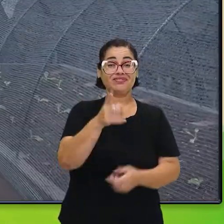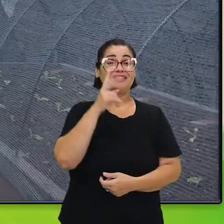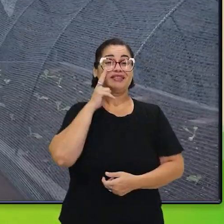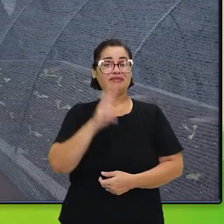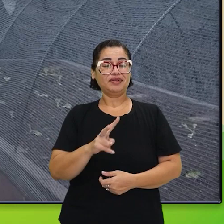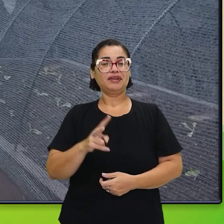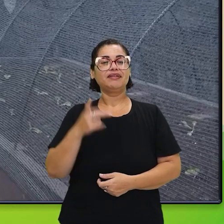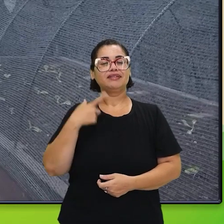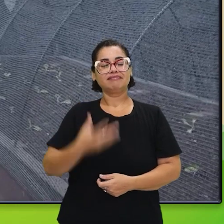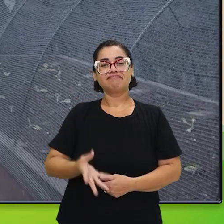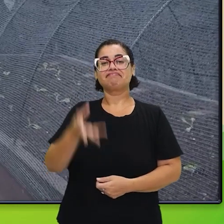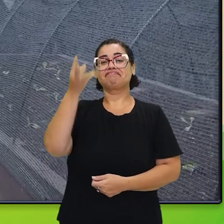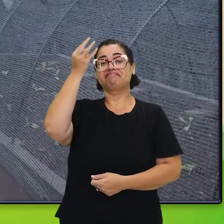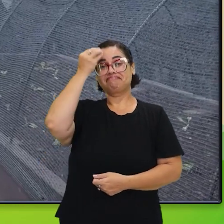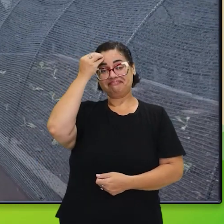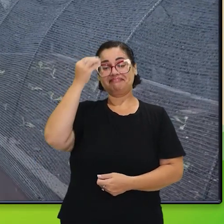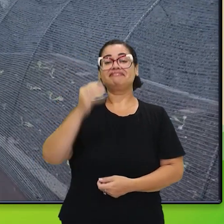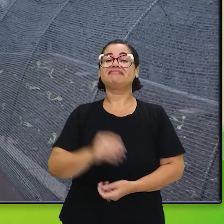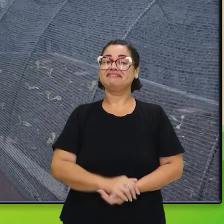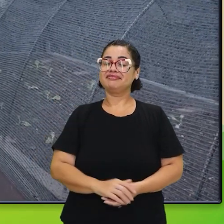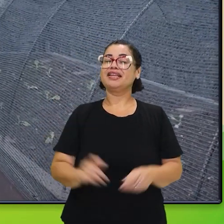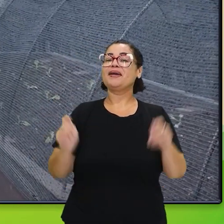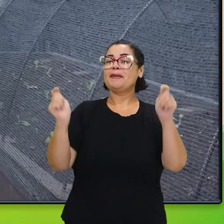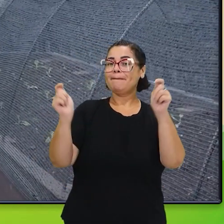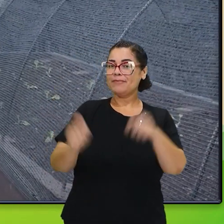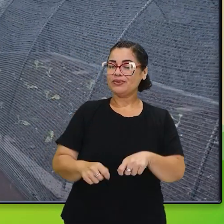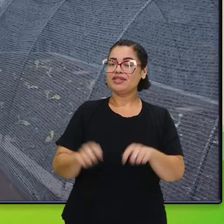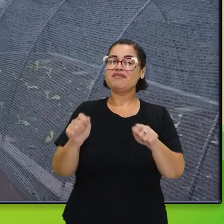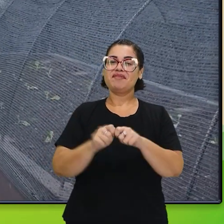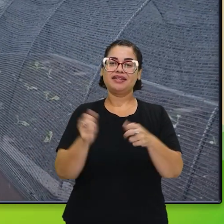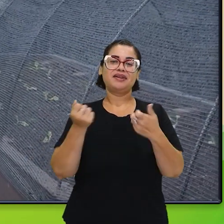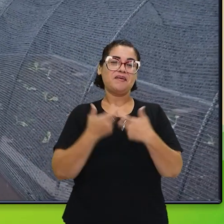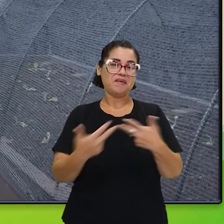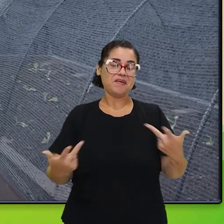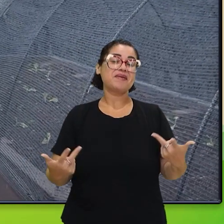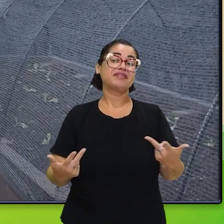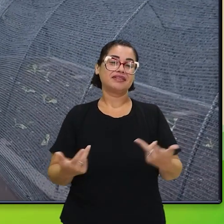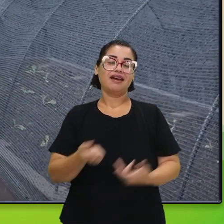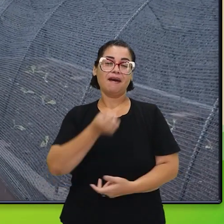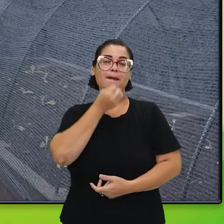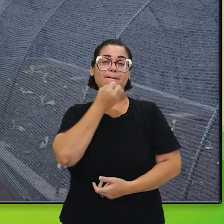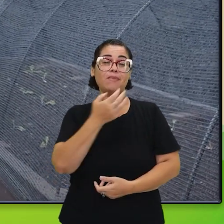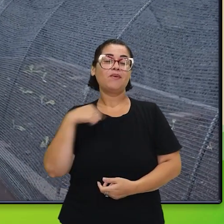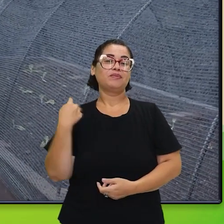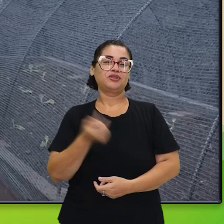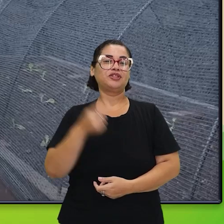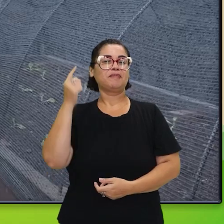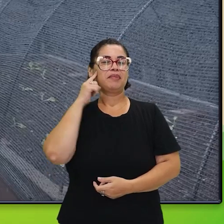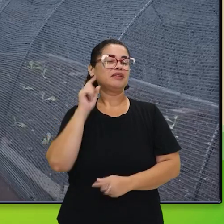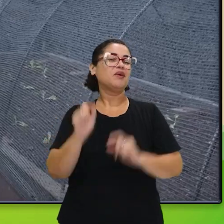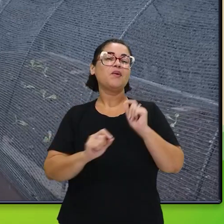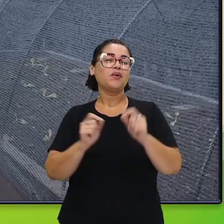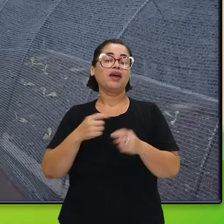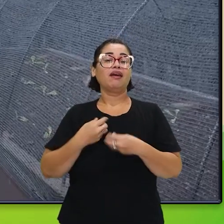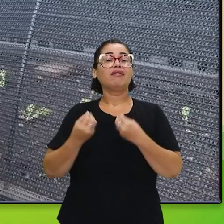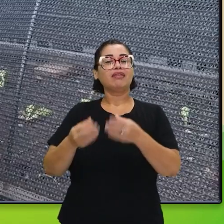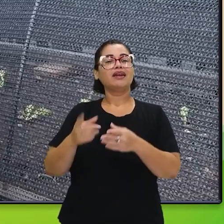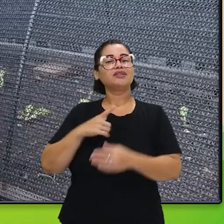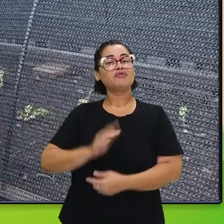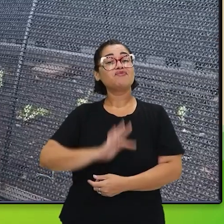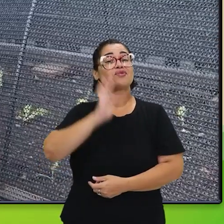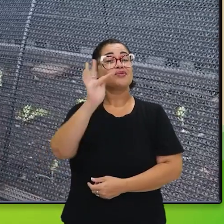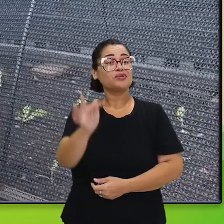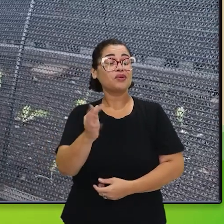De todo esse processo que vocês puderam ver, a gente tira uma conclusão. É possível fazer alguma coisa.